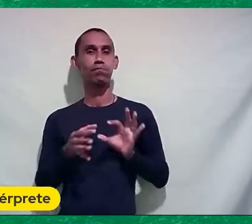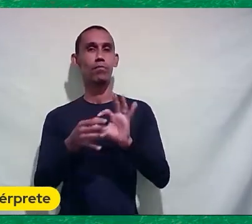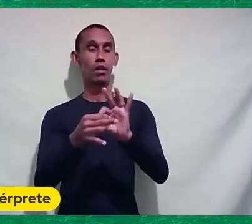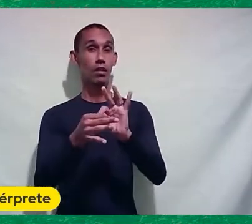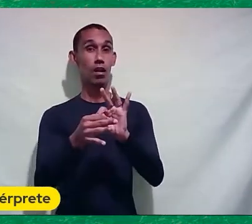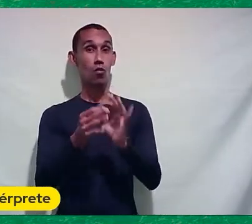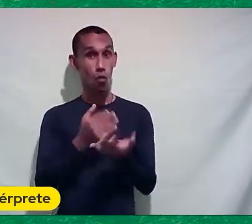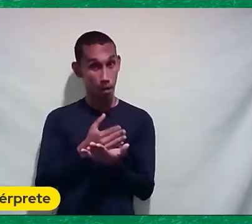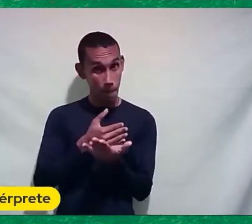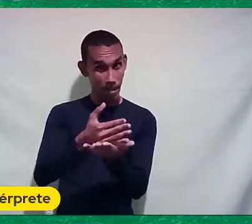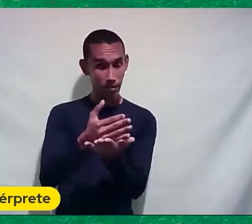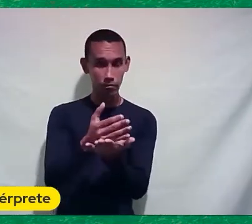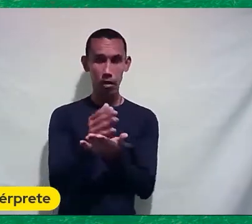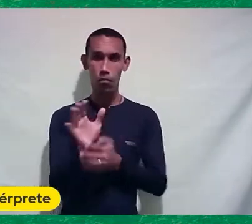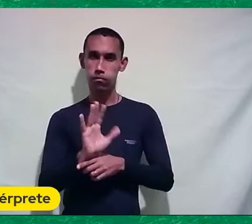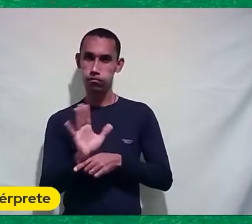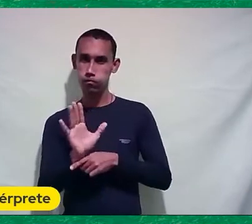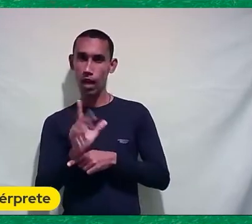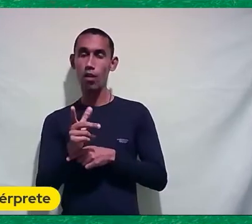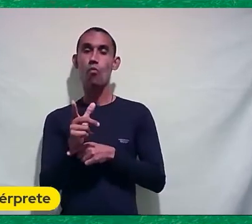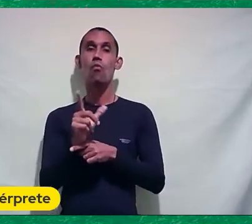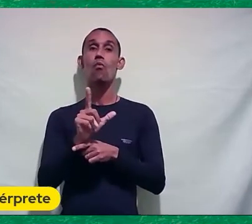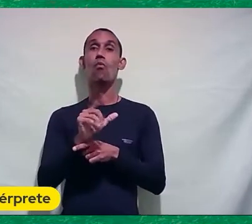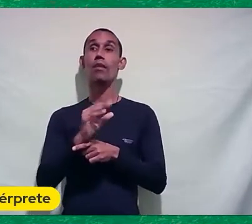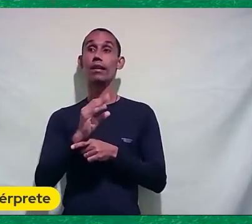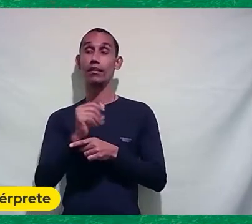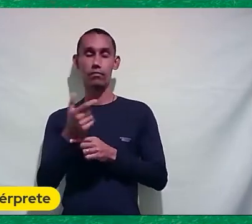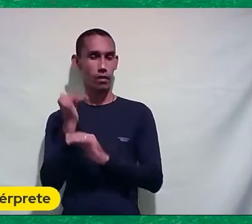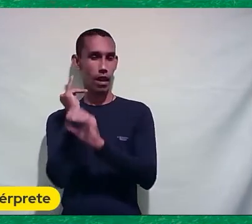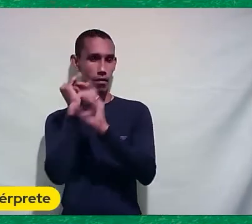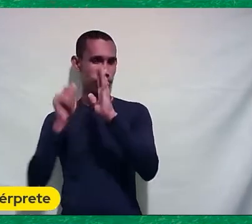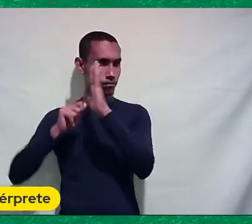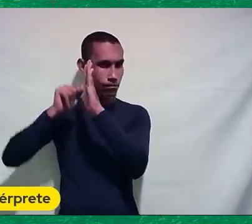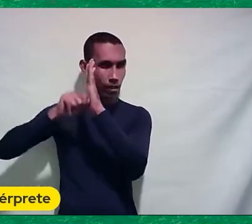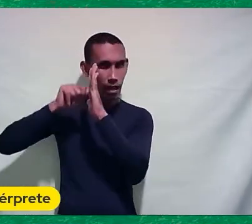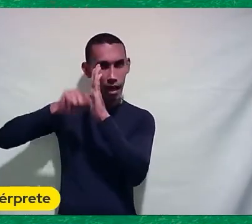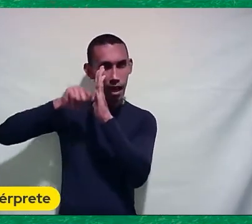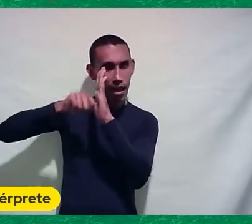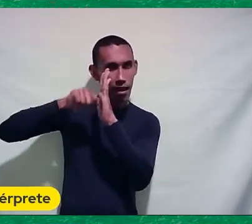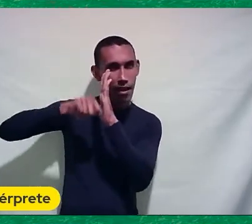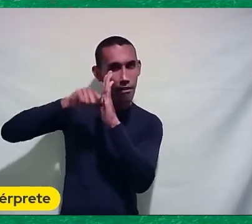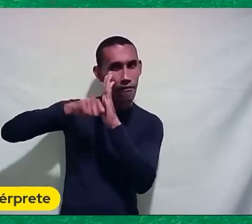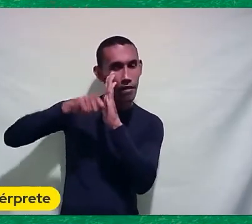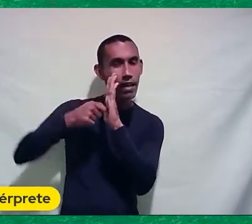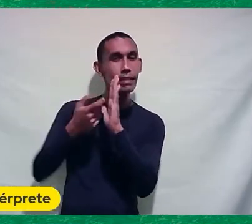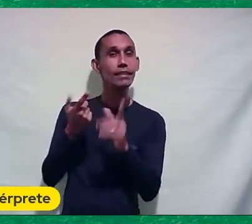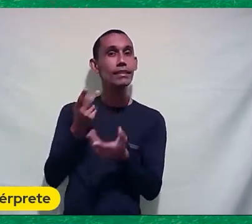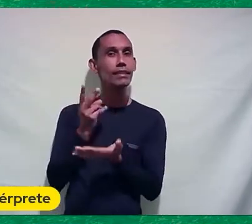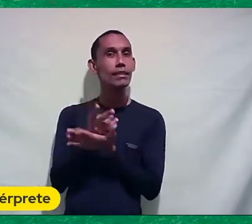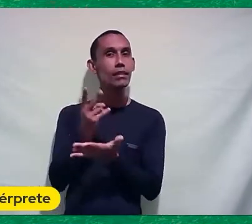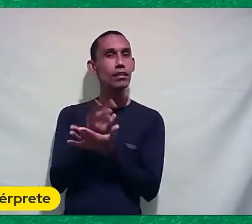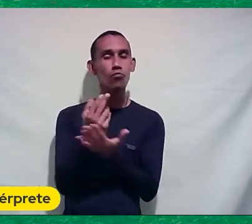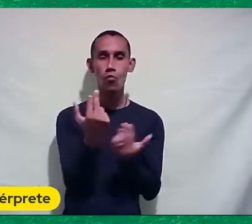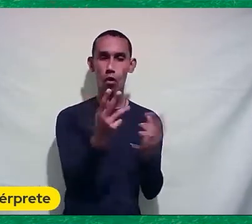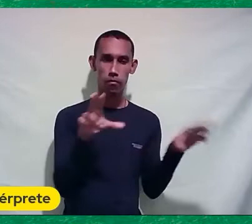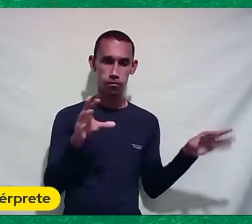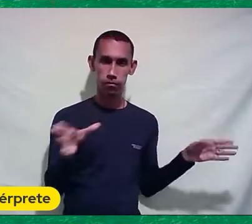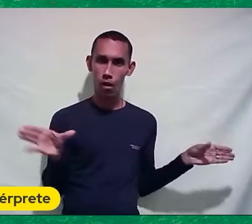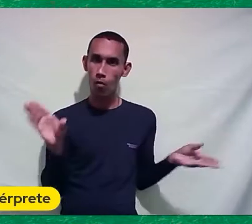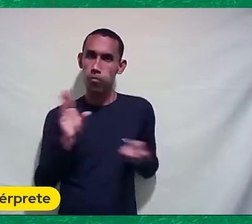você consegue gravar Ao mesmo com o Nagra Com o gravador Nagra Você consegue gravar Simultaneamente